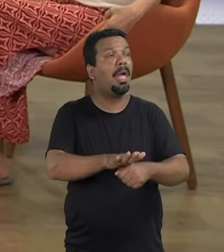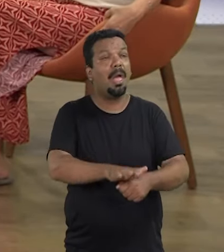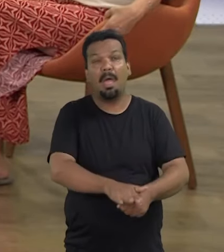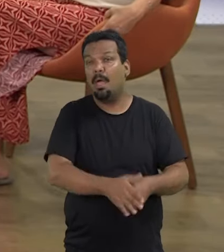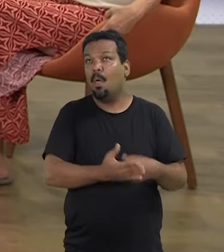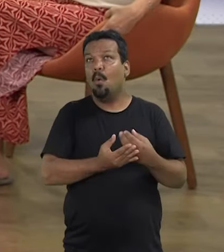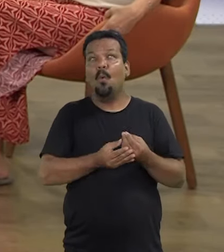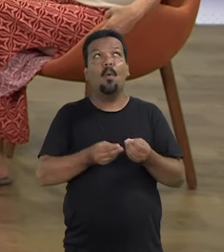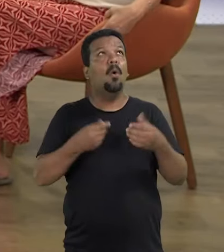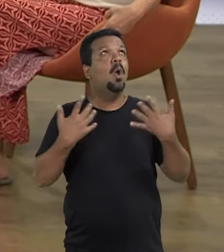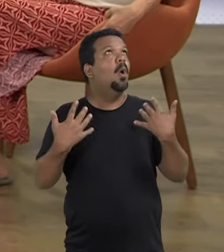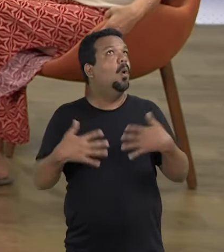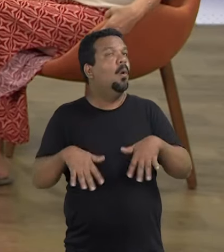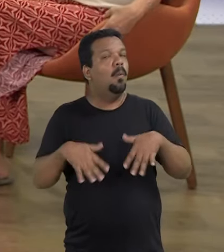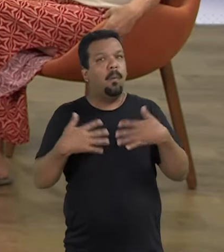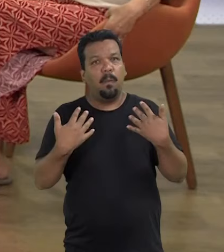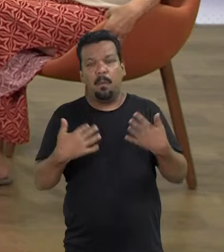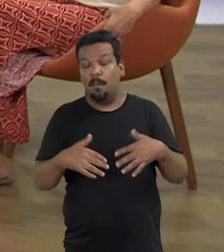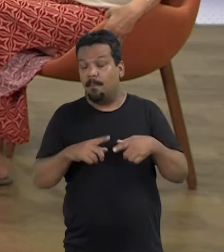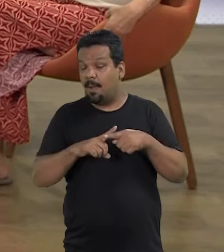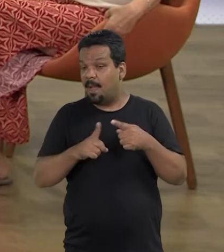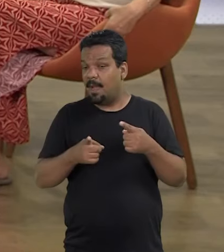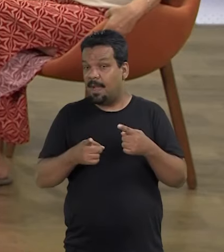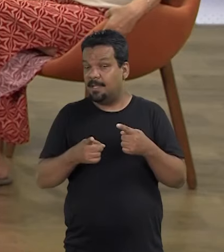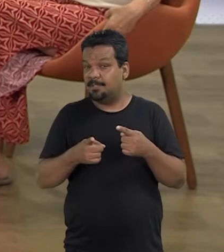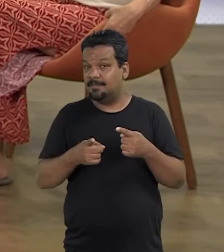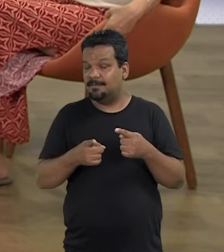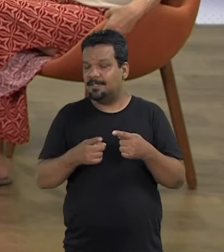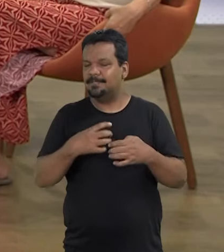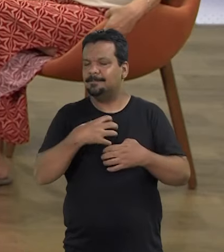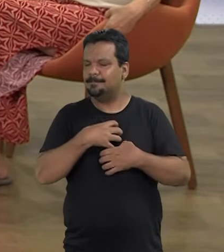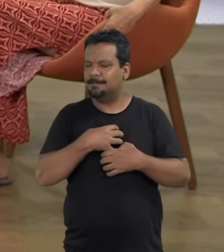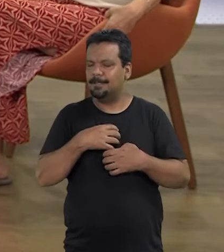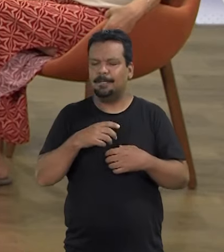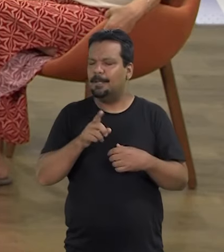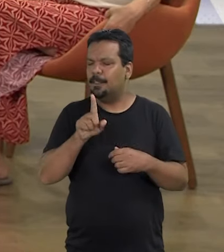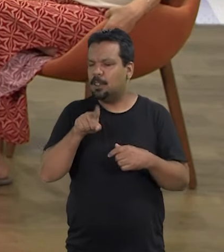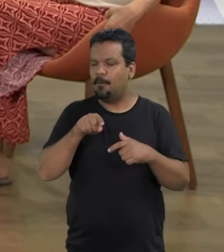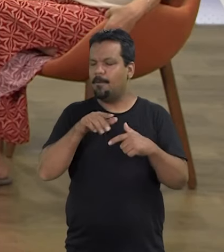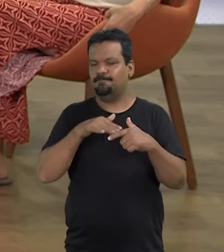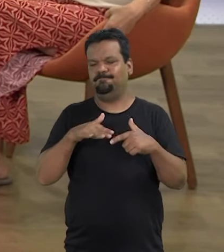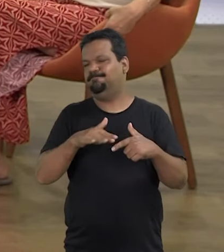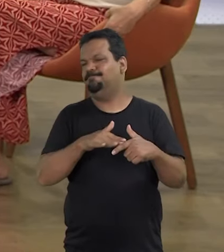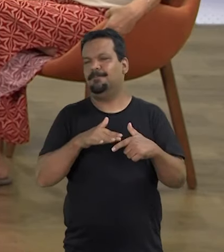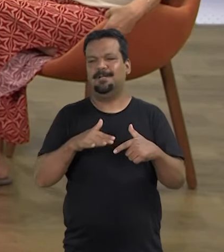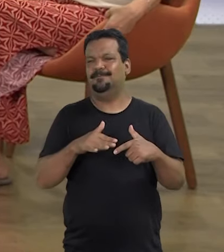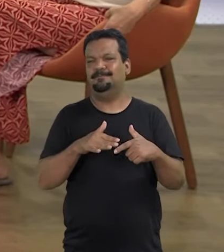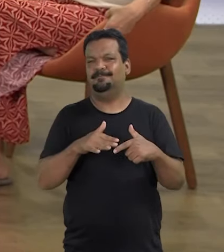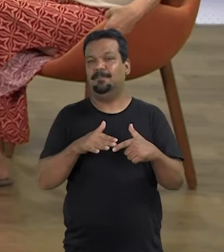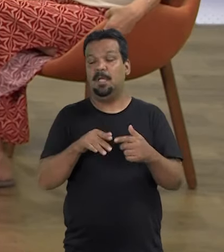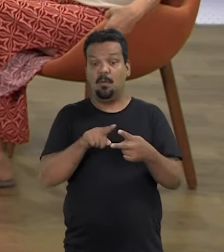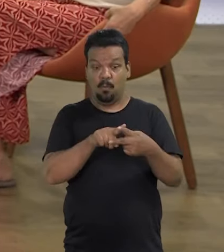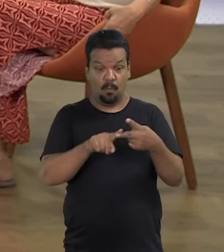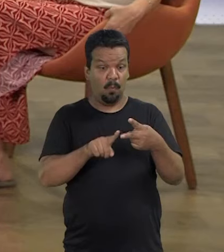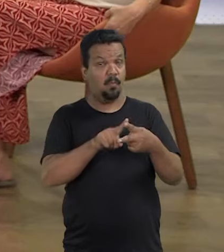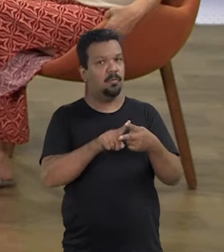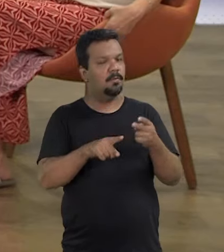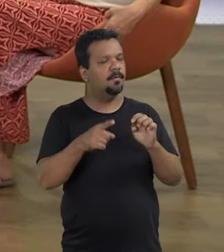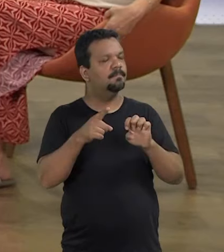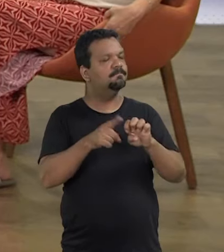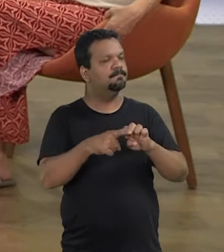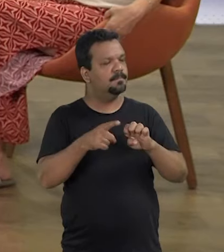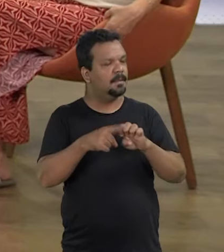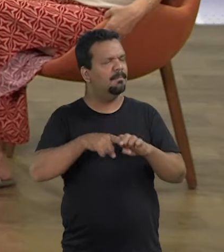muito. Mas a eleição não seja um cargo. Não é o seu espaço. Não é o seu espaço. Então, acho que